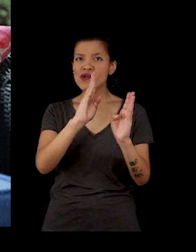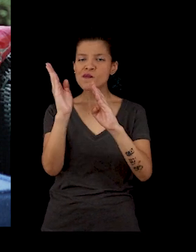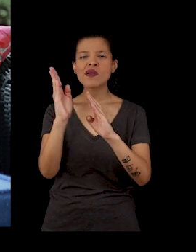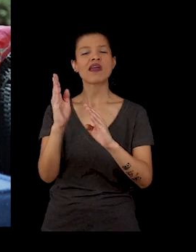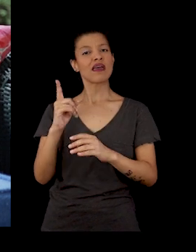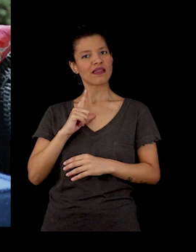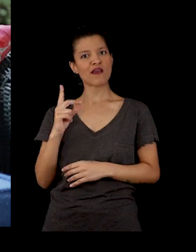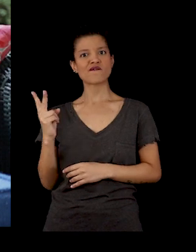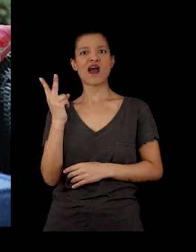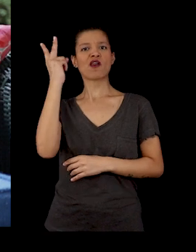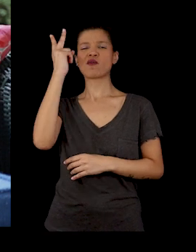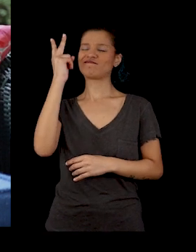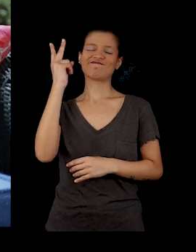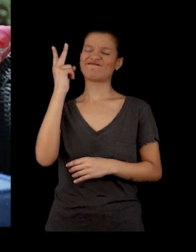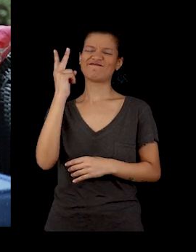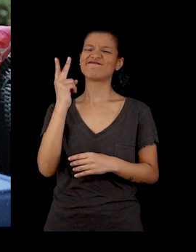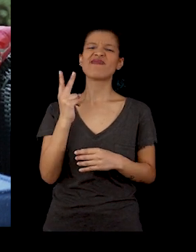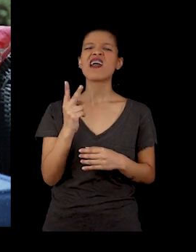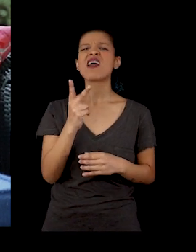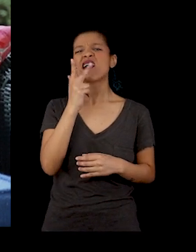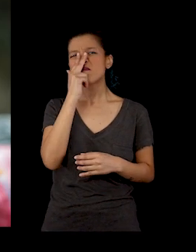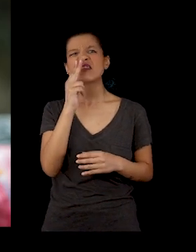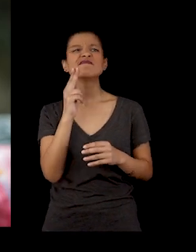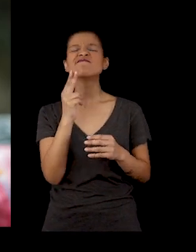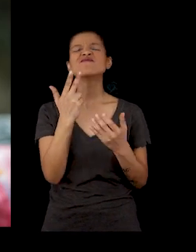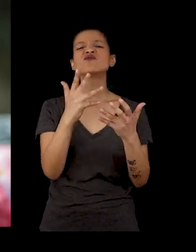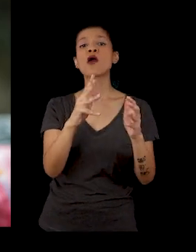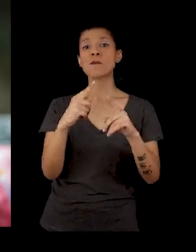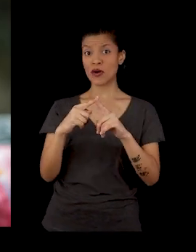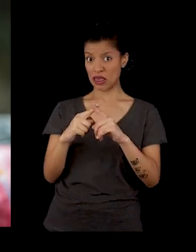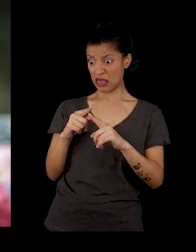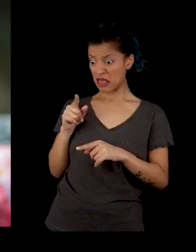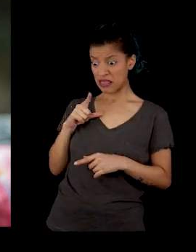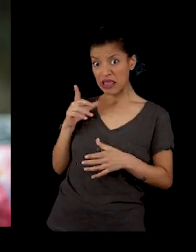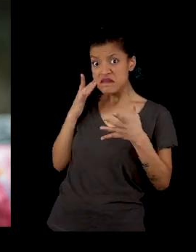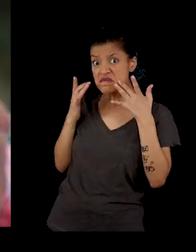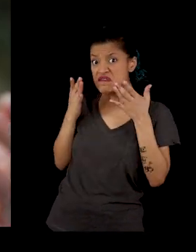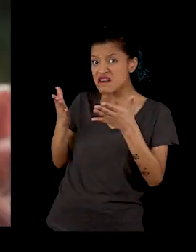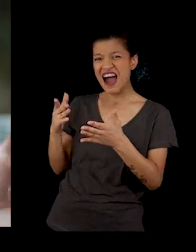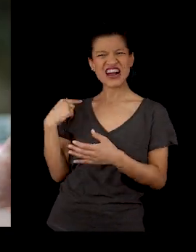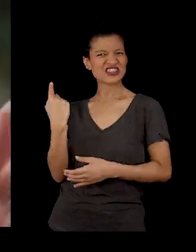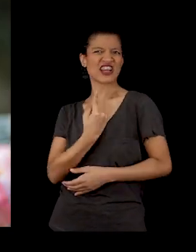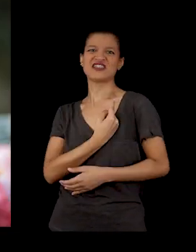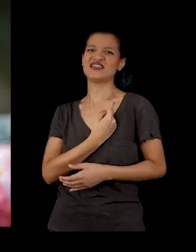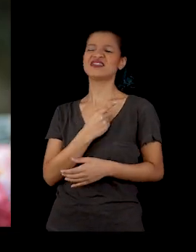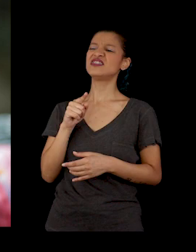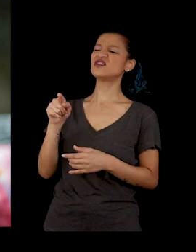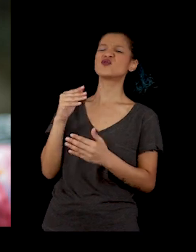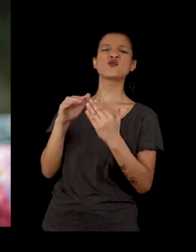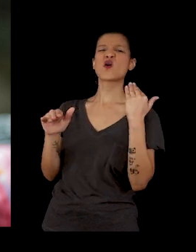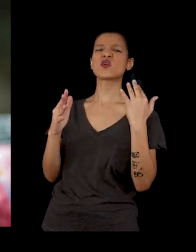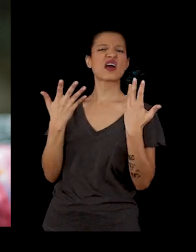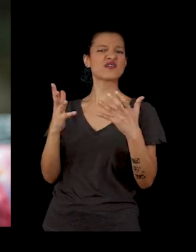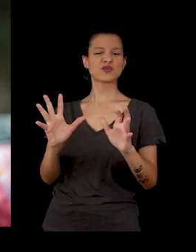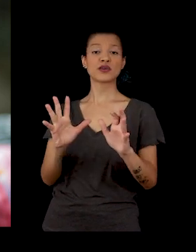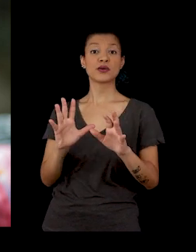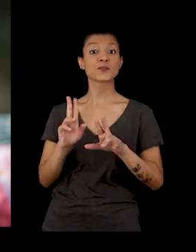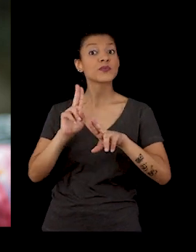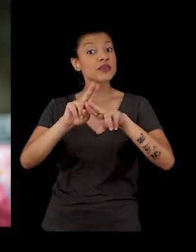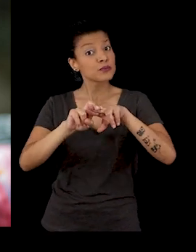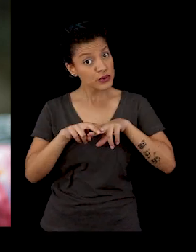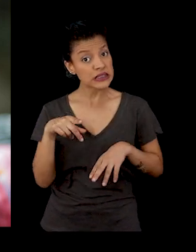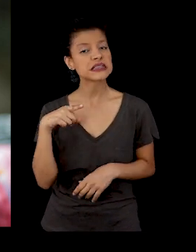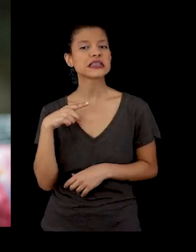do filme em função de uma peça que não era o que a gente queria. Então,